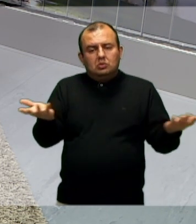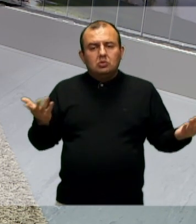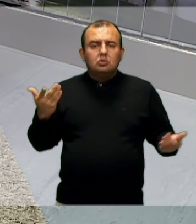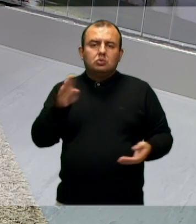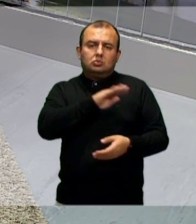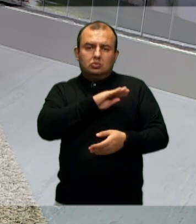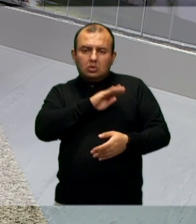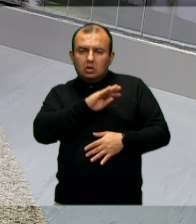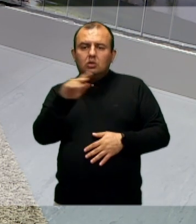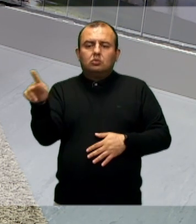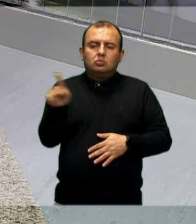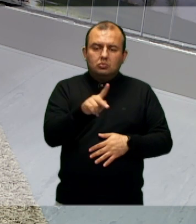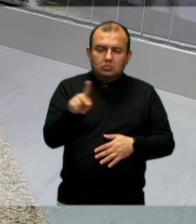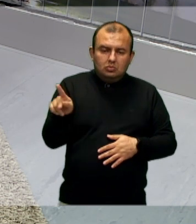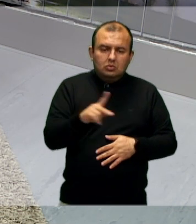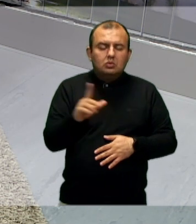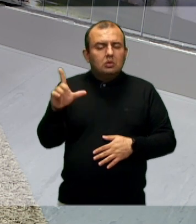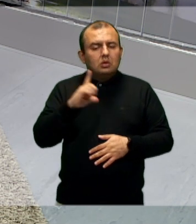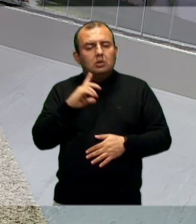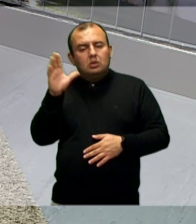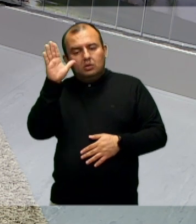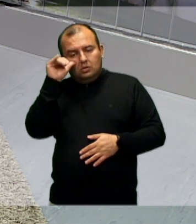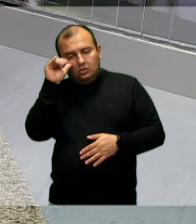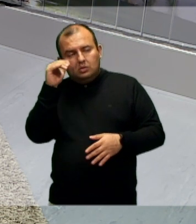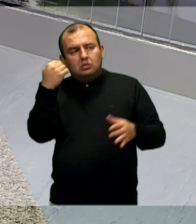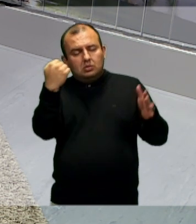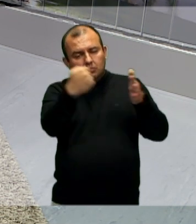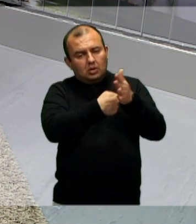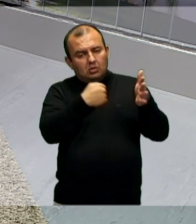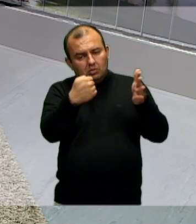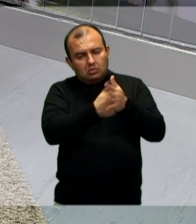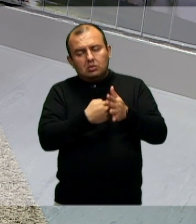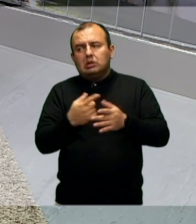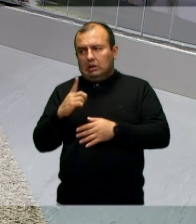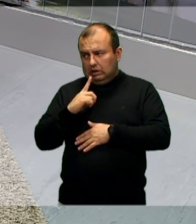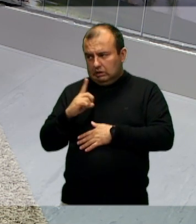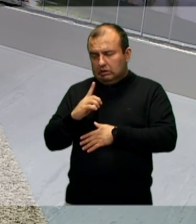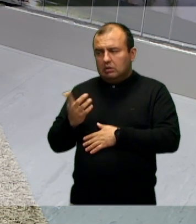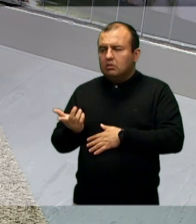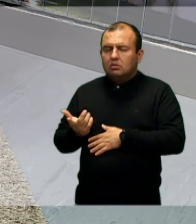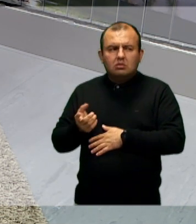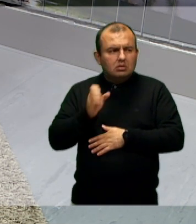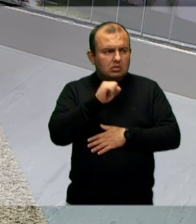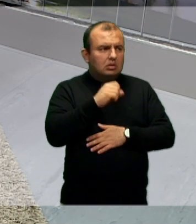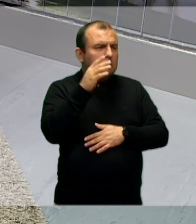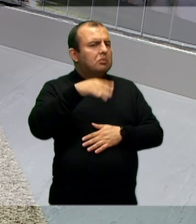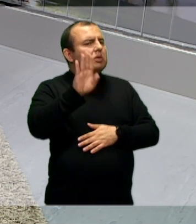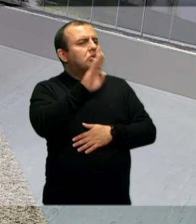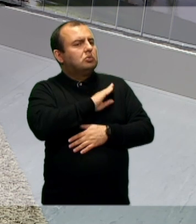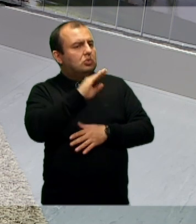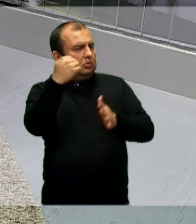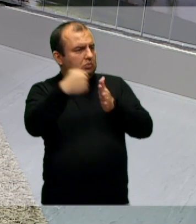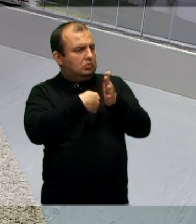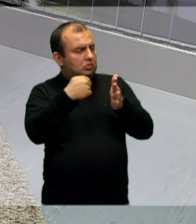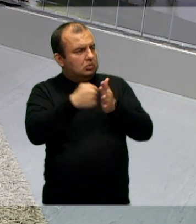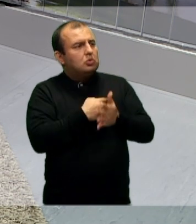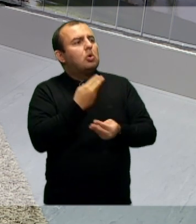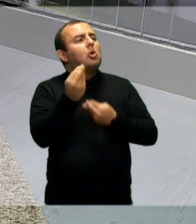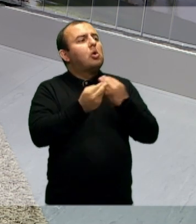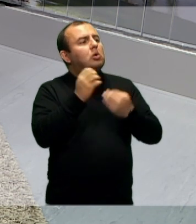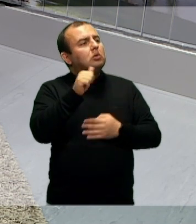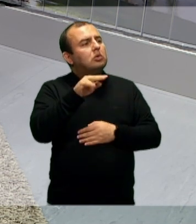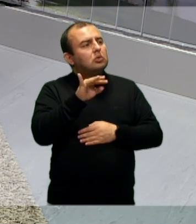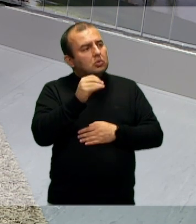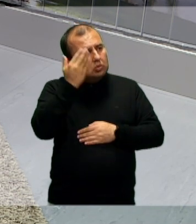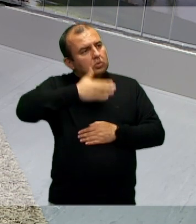com os professores, eles têm curiosidades, fazem perguntas para você? Sim, vem mais mesmo dos colegas, vem. Que perguntam, Antônio, tu